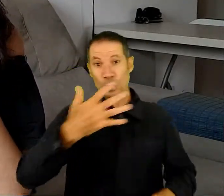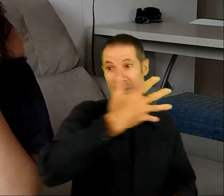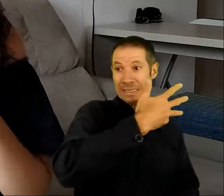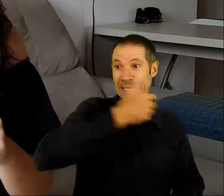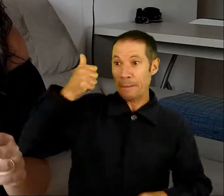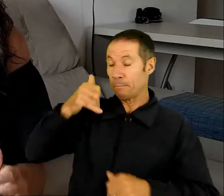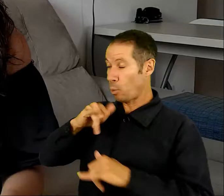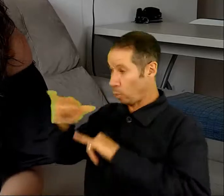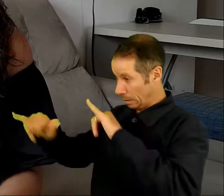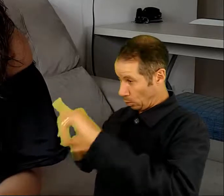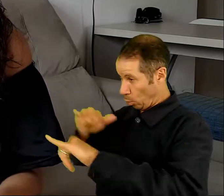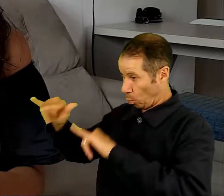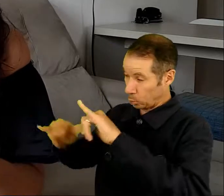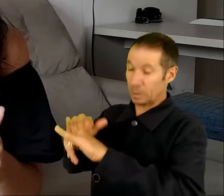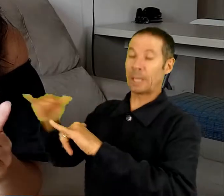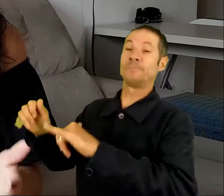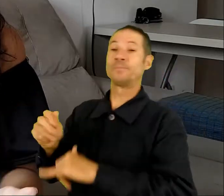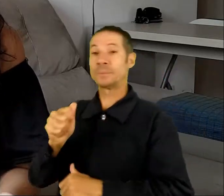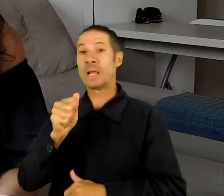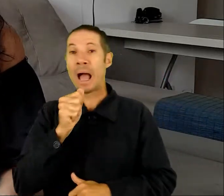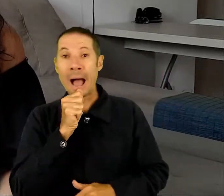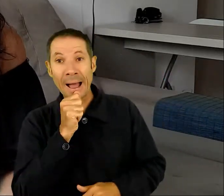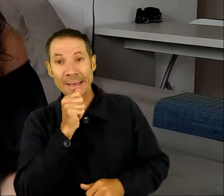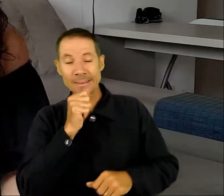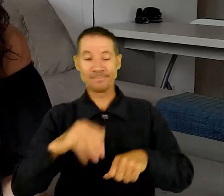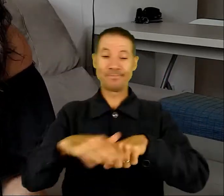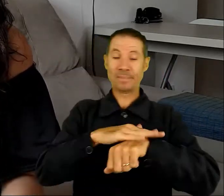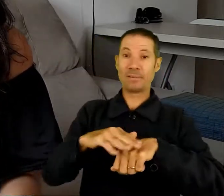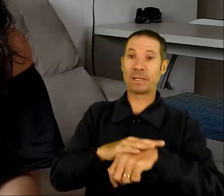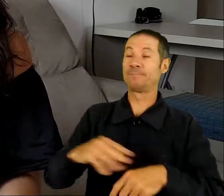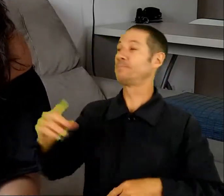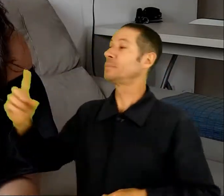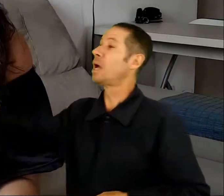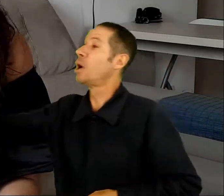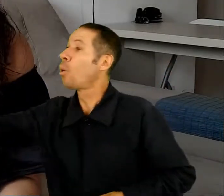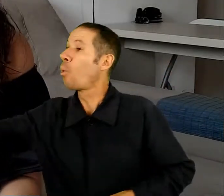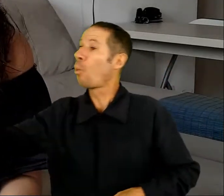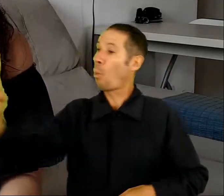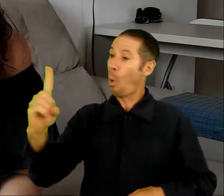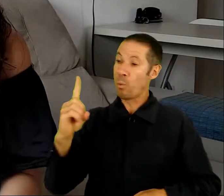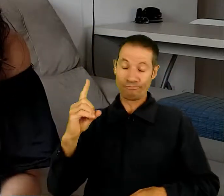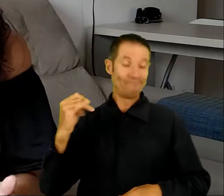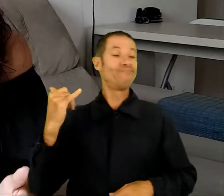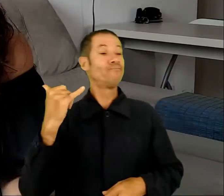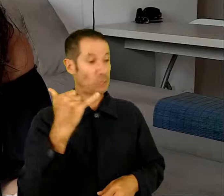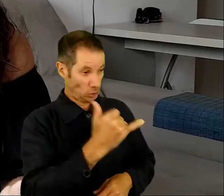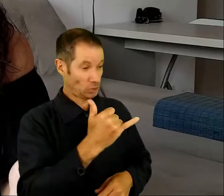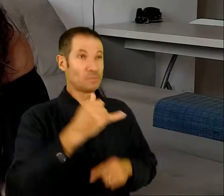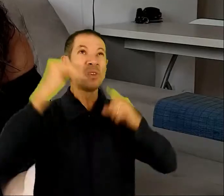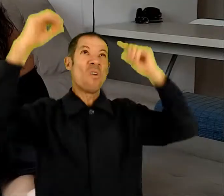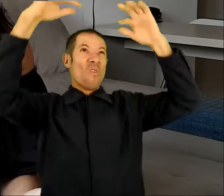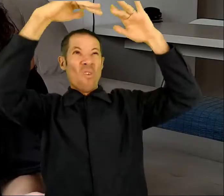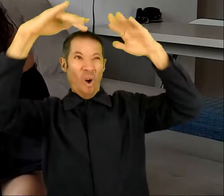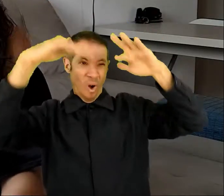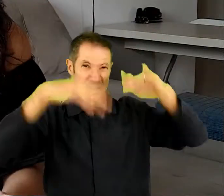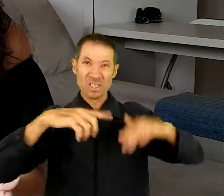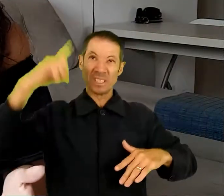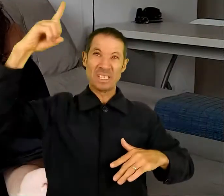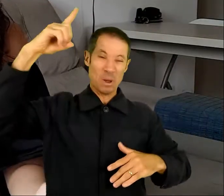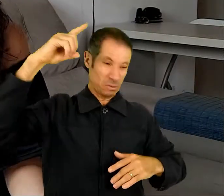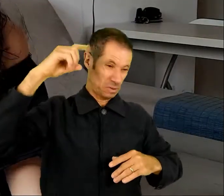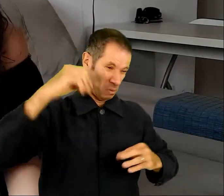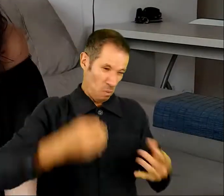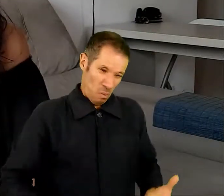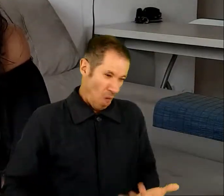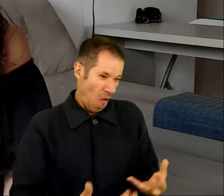contar. Enquanto ele ainda estava falando, chegou outro mensageiro e disse O fogo de Deus caiu do céu e queimou